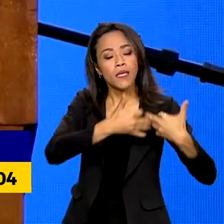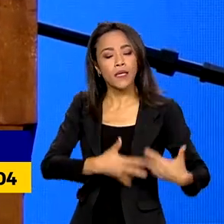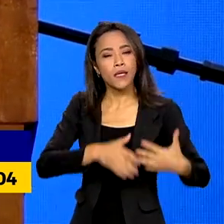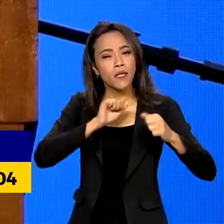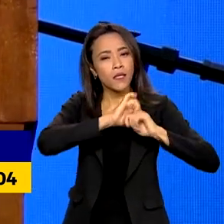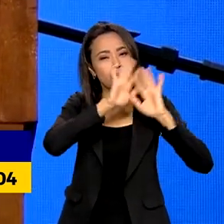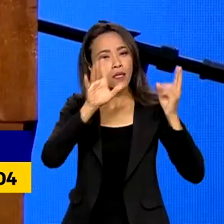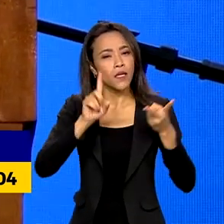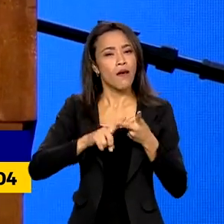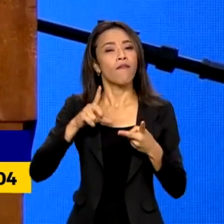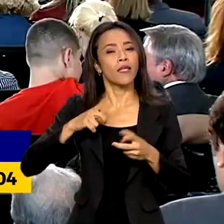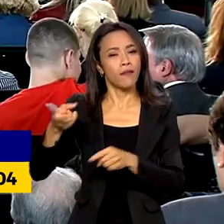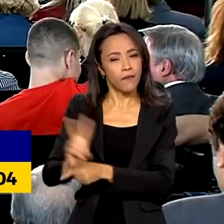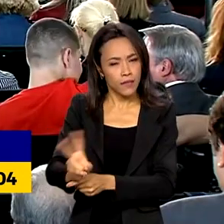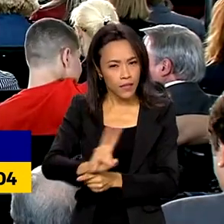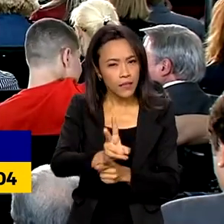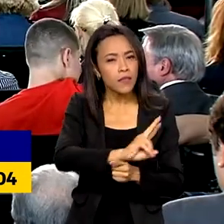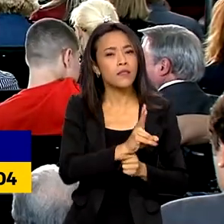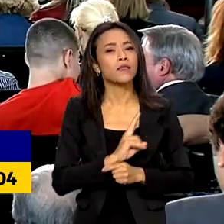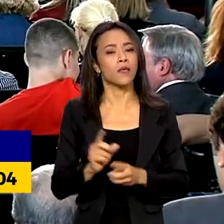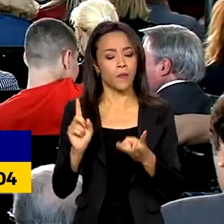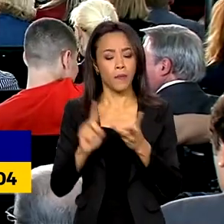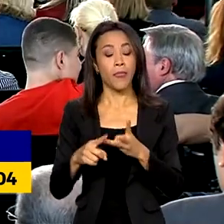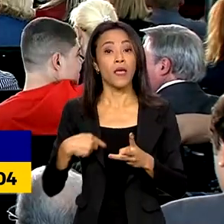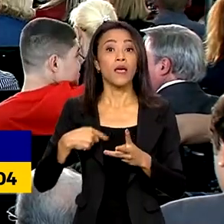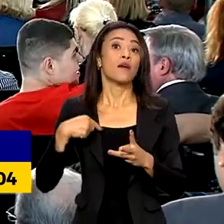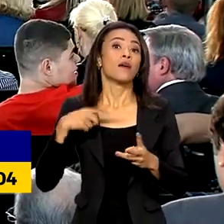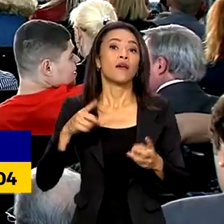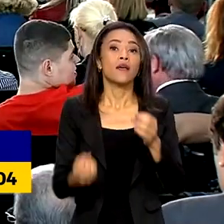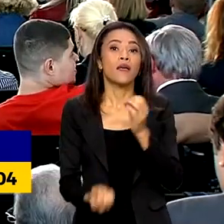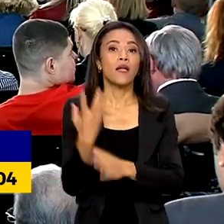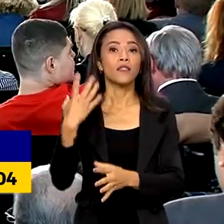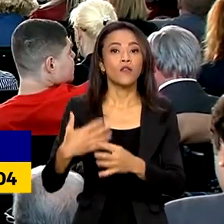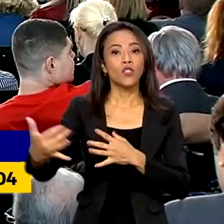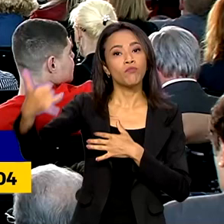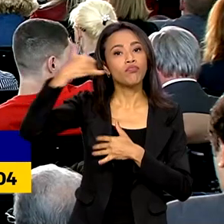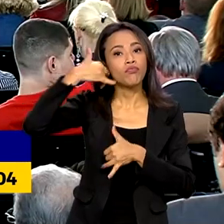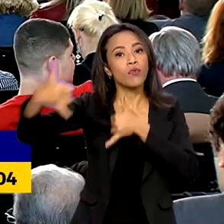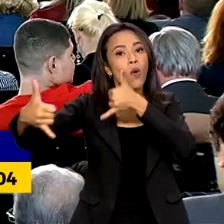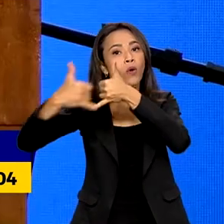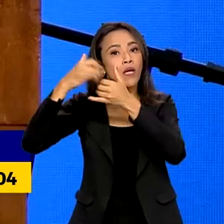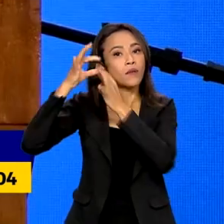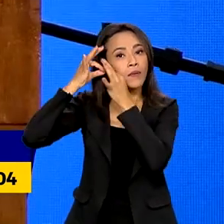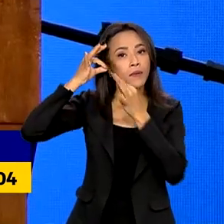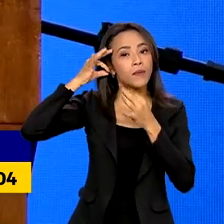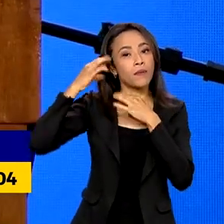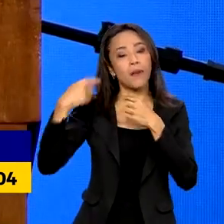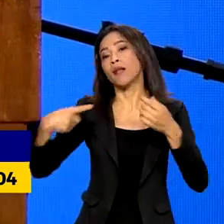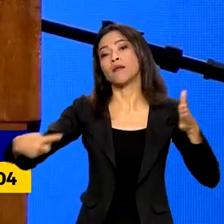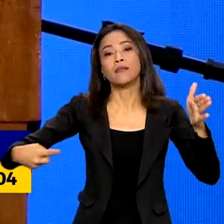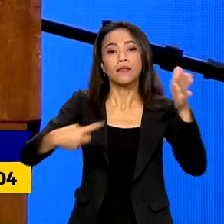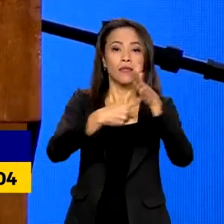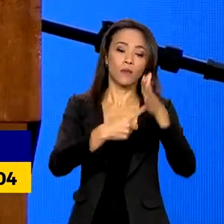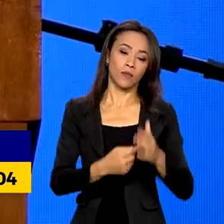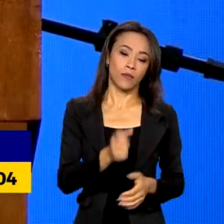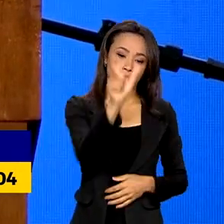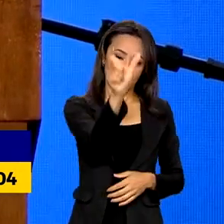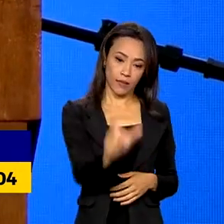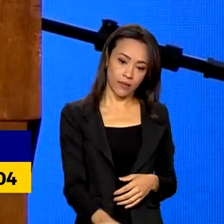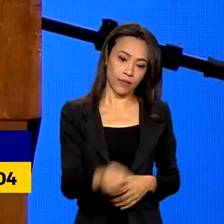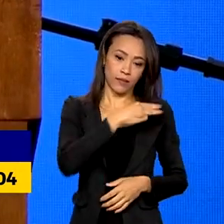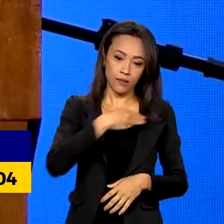aumento da fiscalização e a criação de canais específicos para denúncias. Segundo a ministra das mulheres,